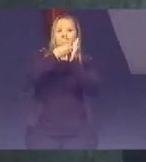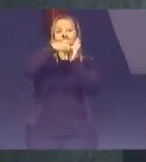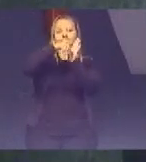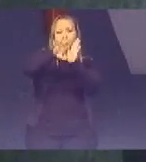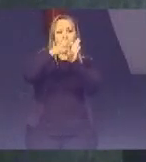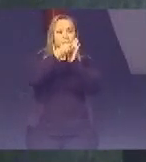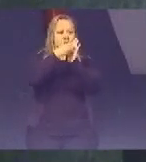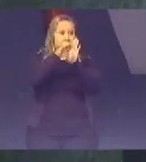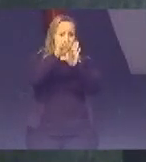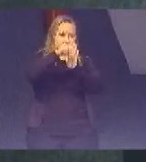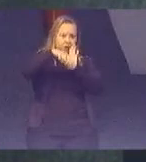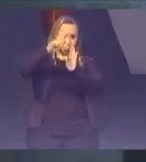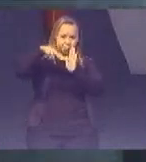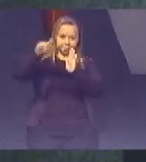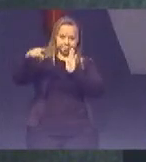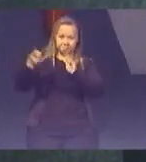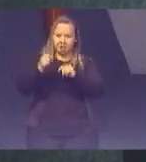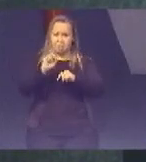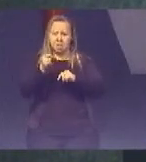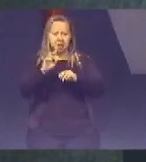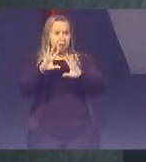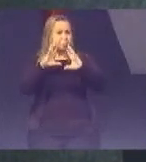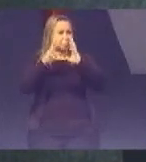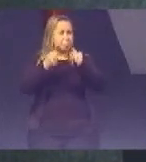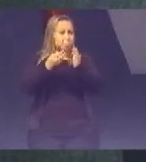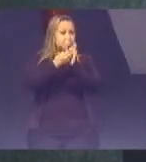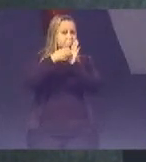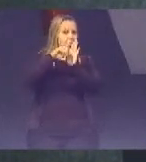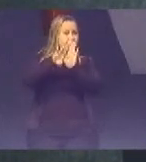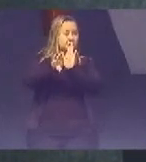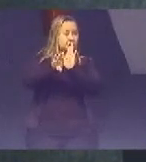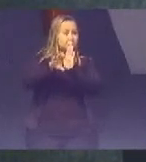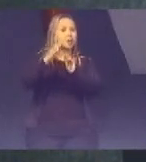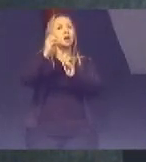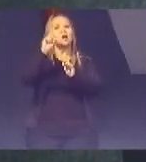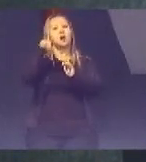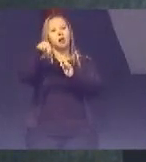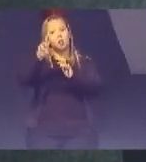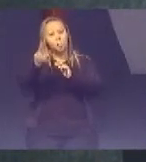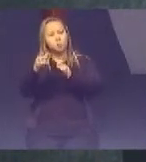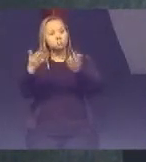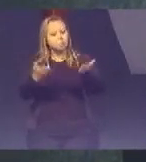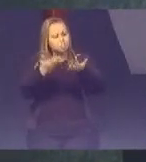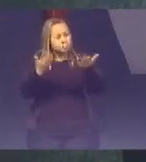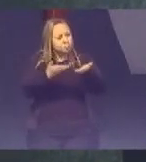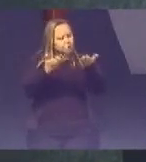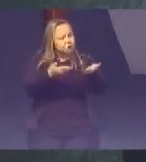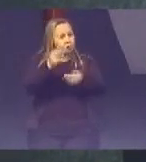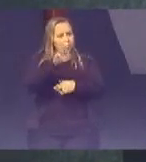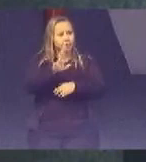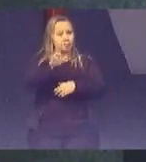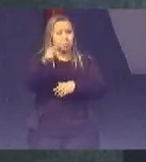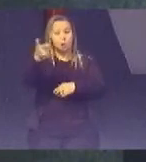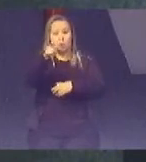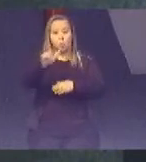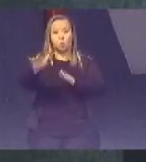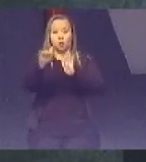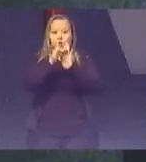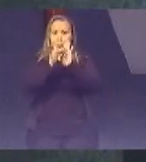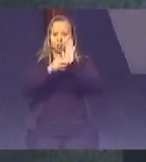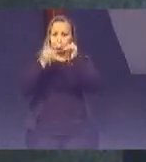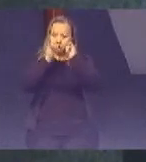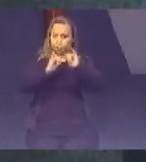Não necessariamente Todos os indicadores E aí também A ONU Também incentiva Os países A utilizarem Outros dados